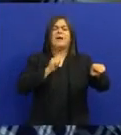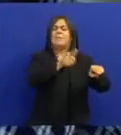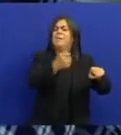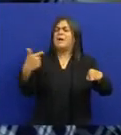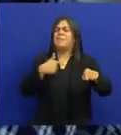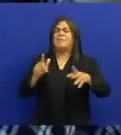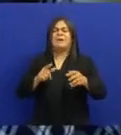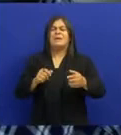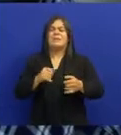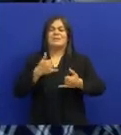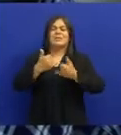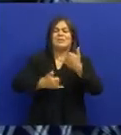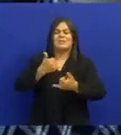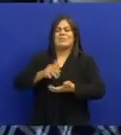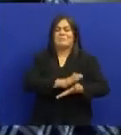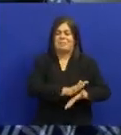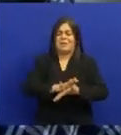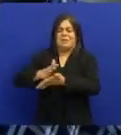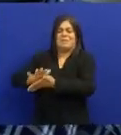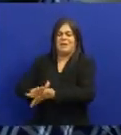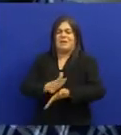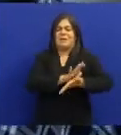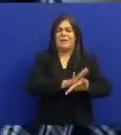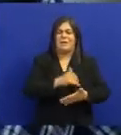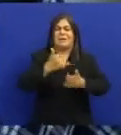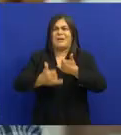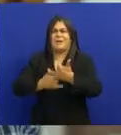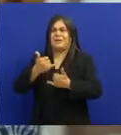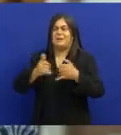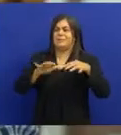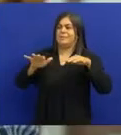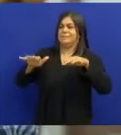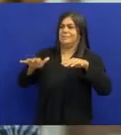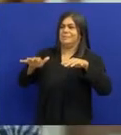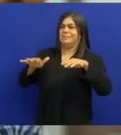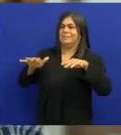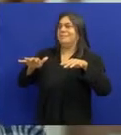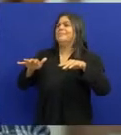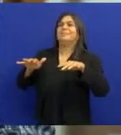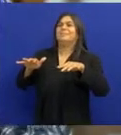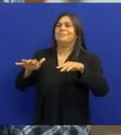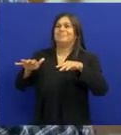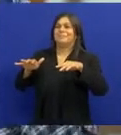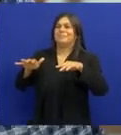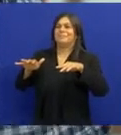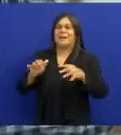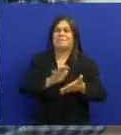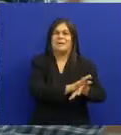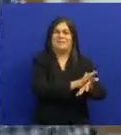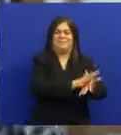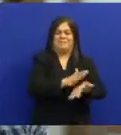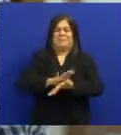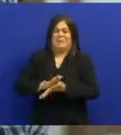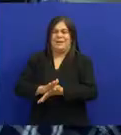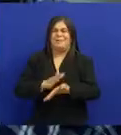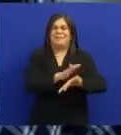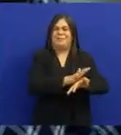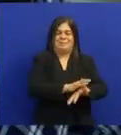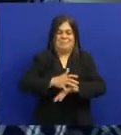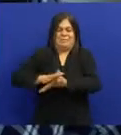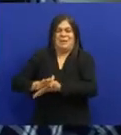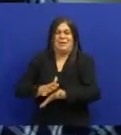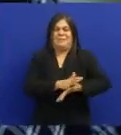vezes Começava a tocar Brincando num localzinho assim Aí todo mundo Cada um trazia um pandeiro Na